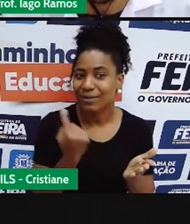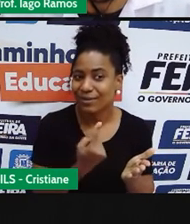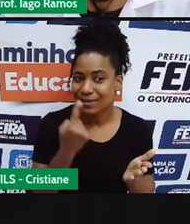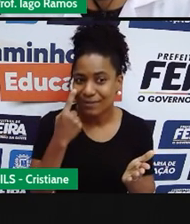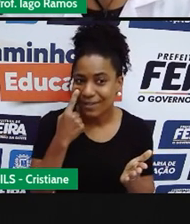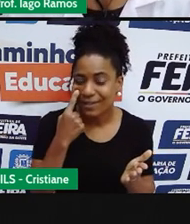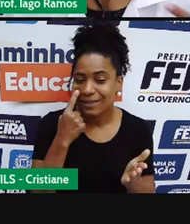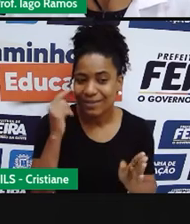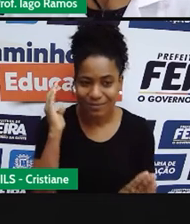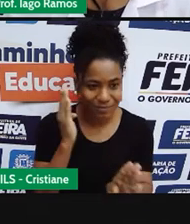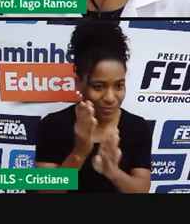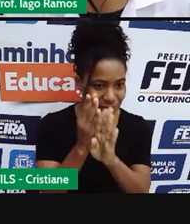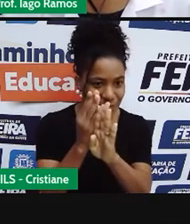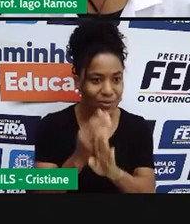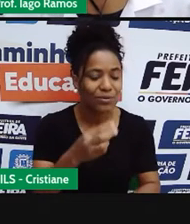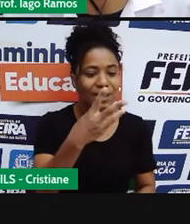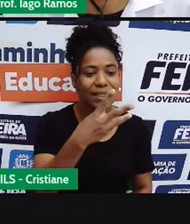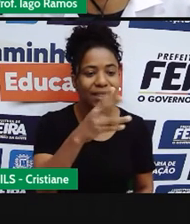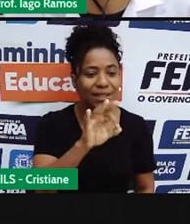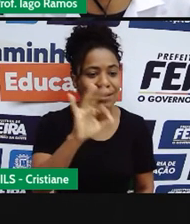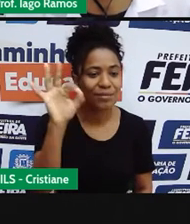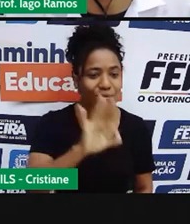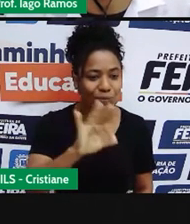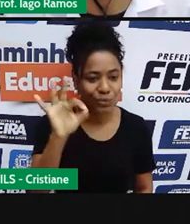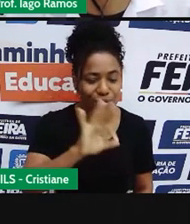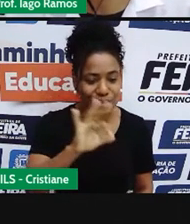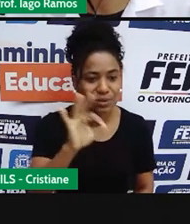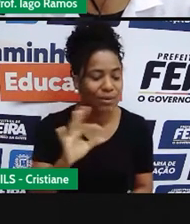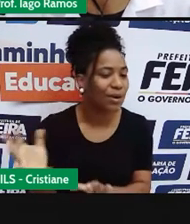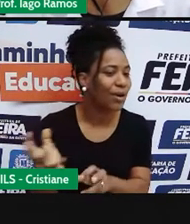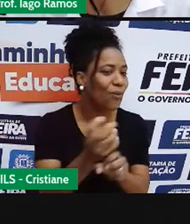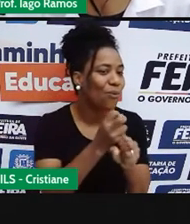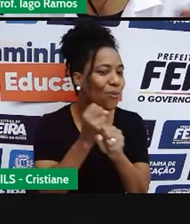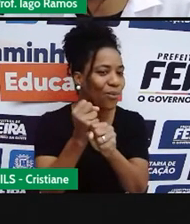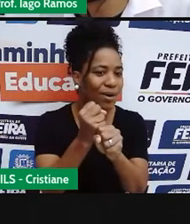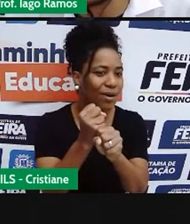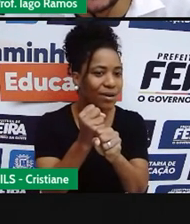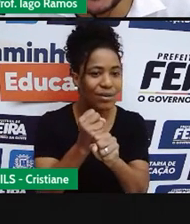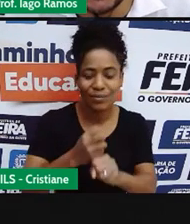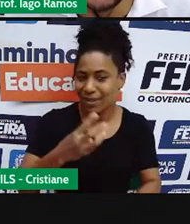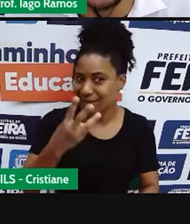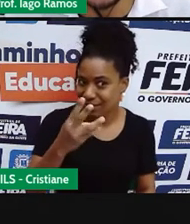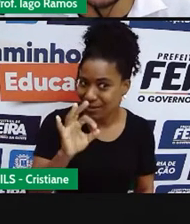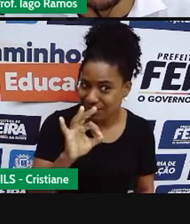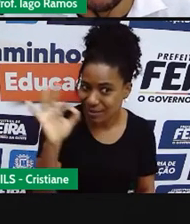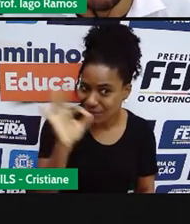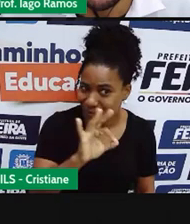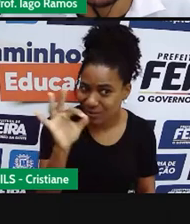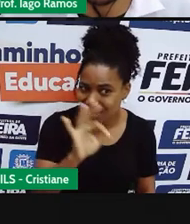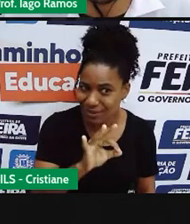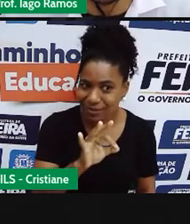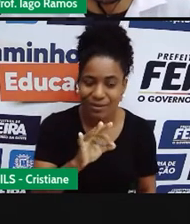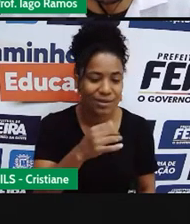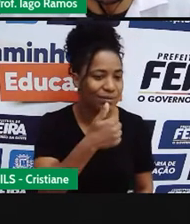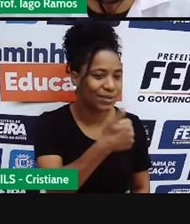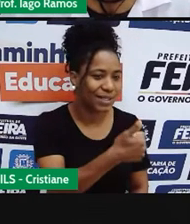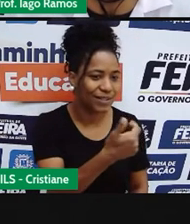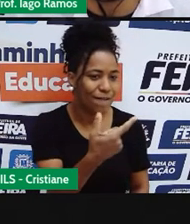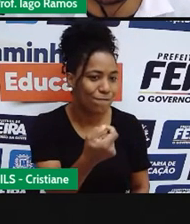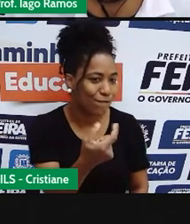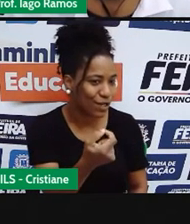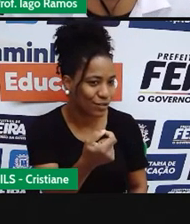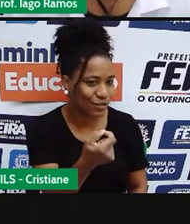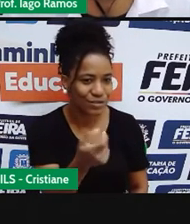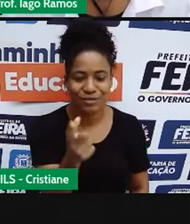né? Os 30% que nós vamos calcular, não é 30% de R$120,00. Vai ser 30